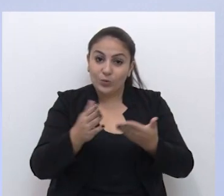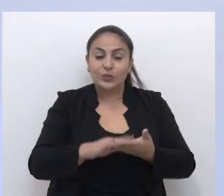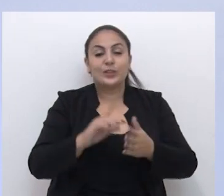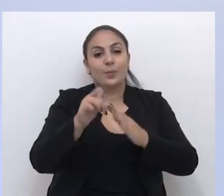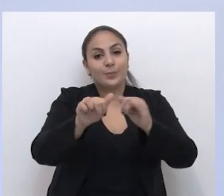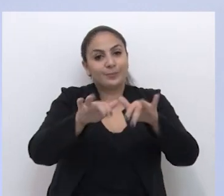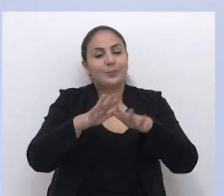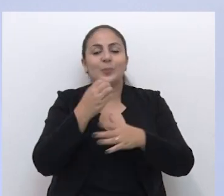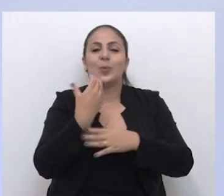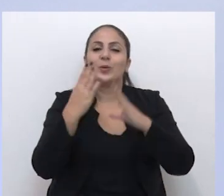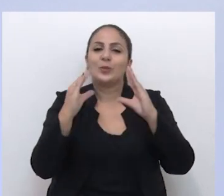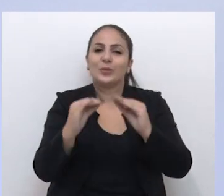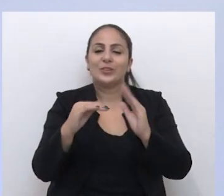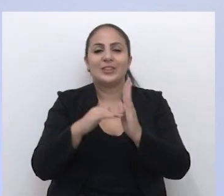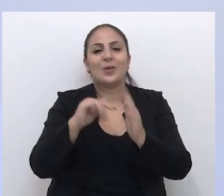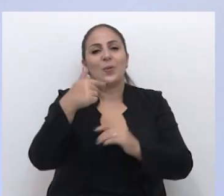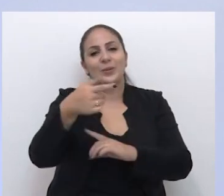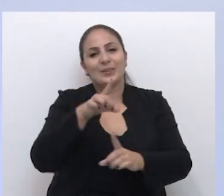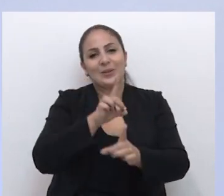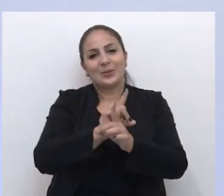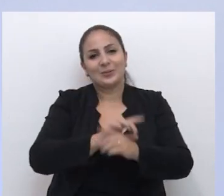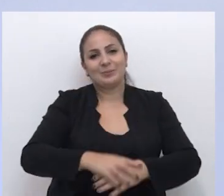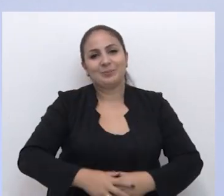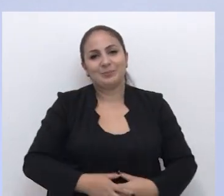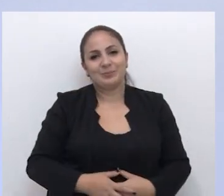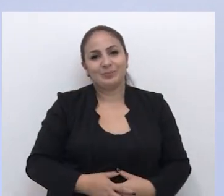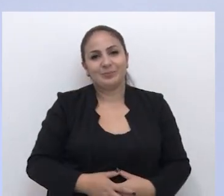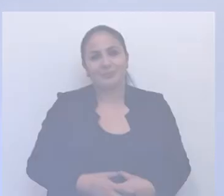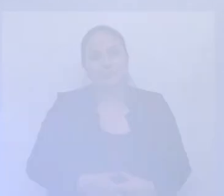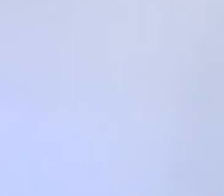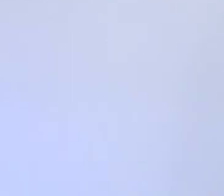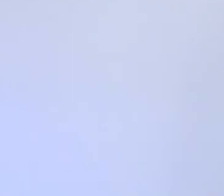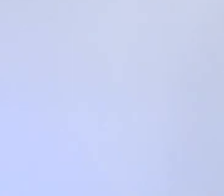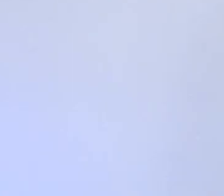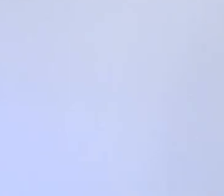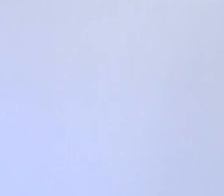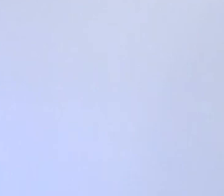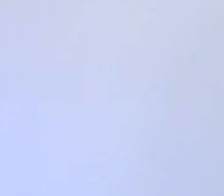plenária. Uma ótima noite e até a nossa próxima edição.